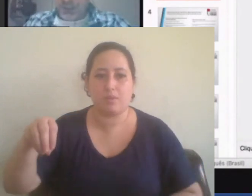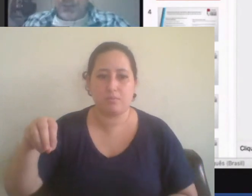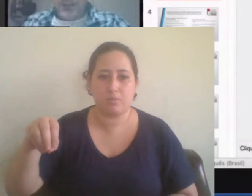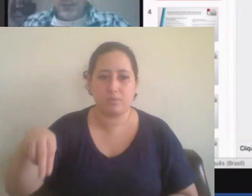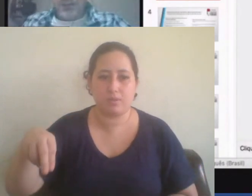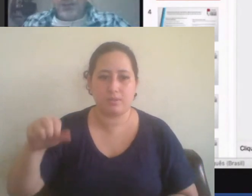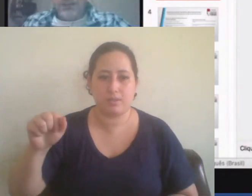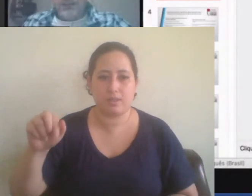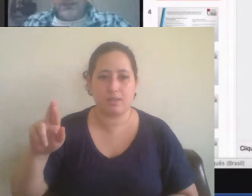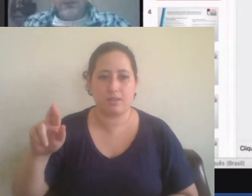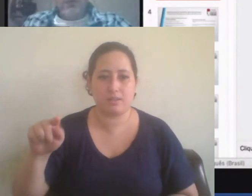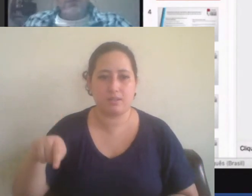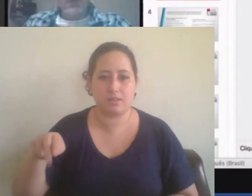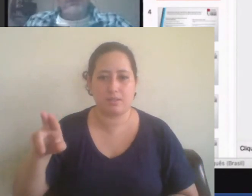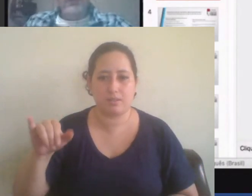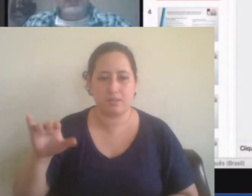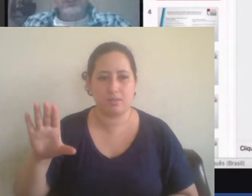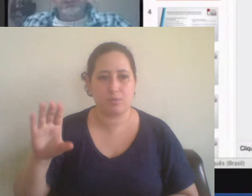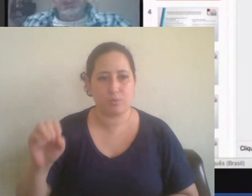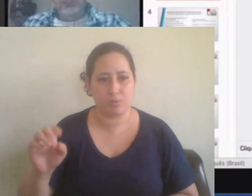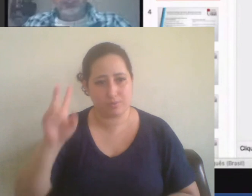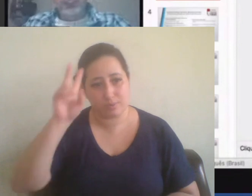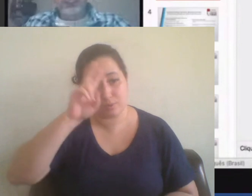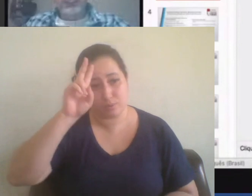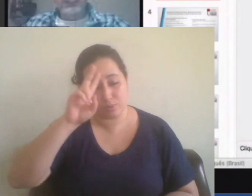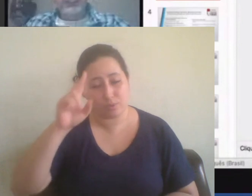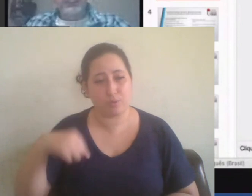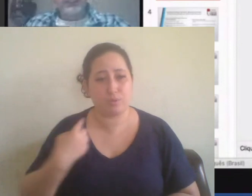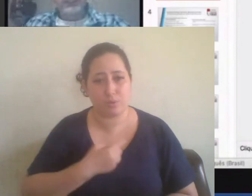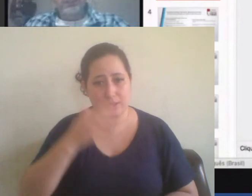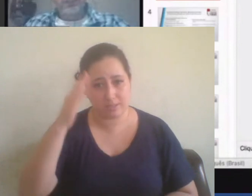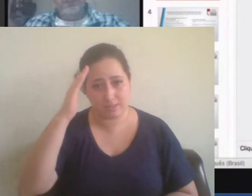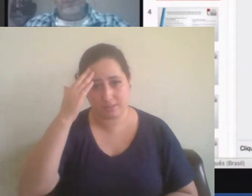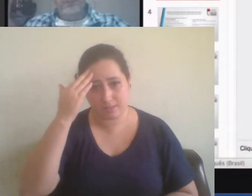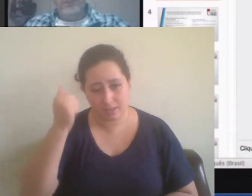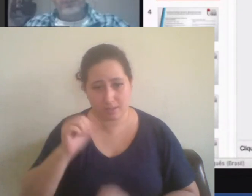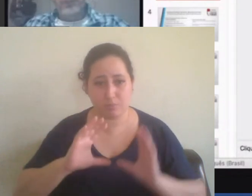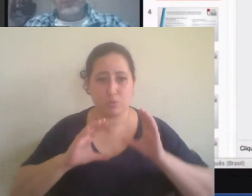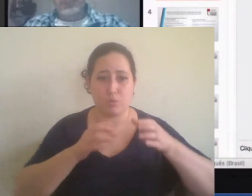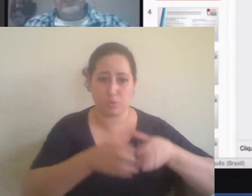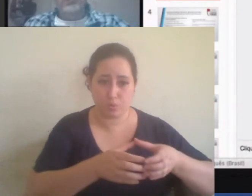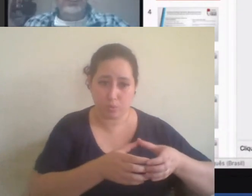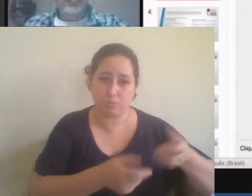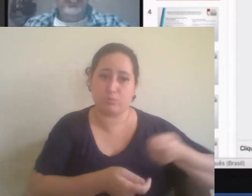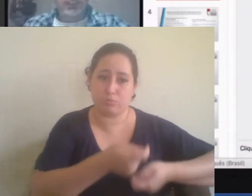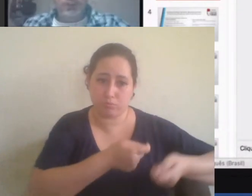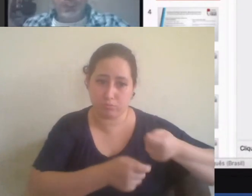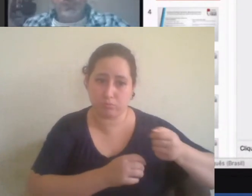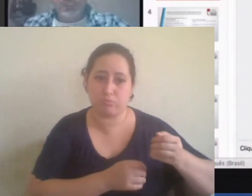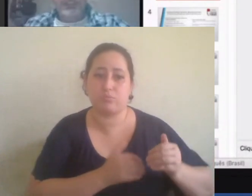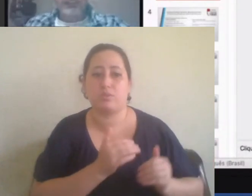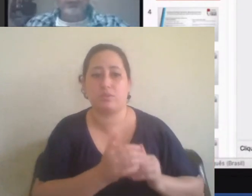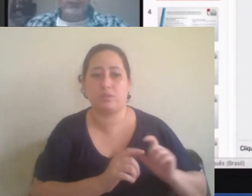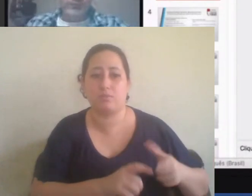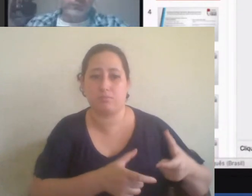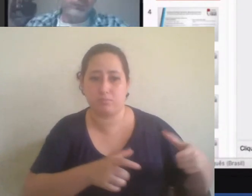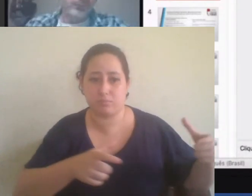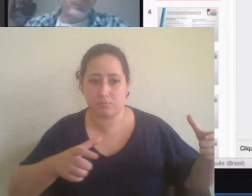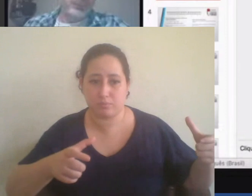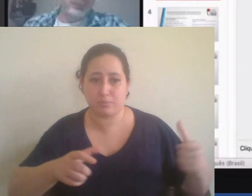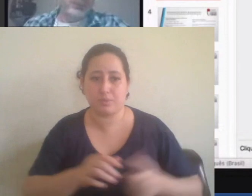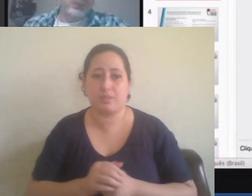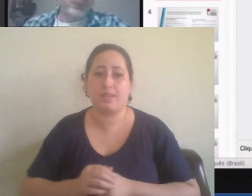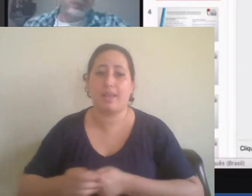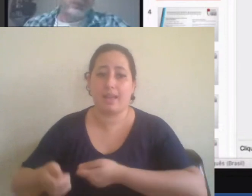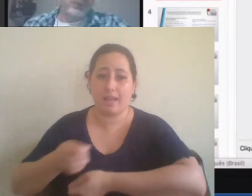com o avanço da burguesia, a gênese do capitalismo,